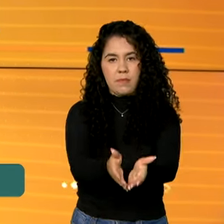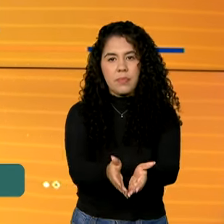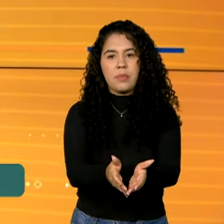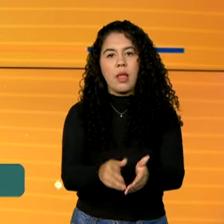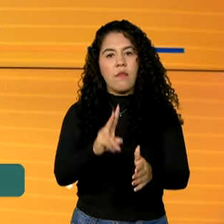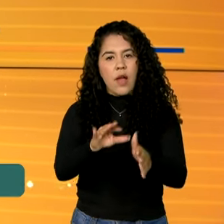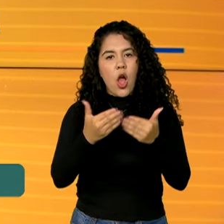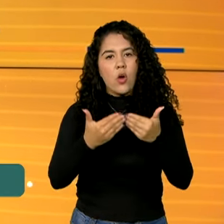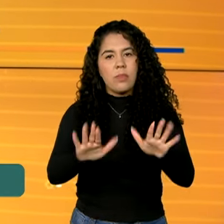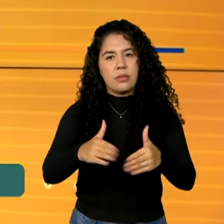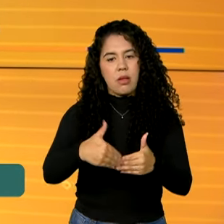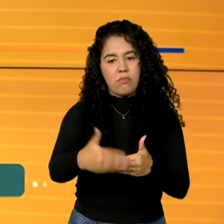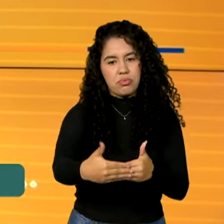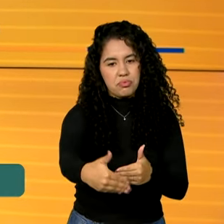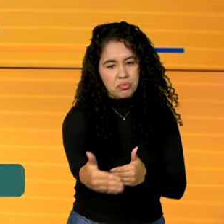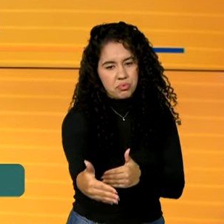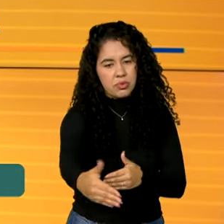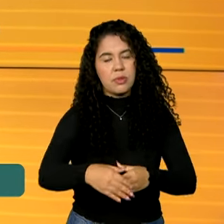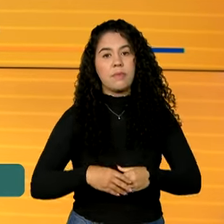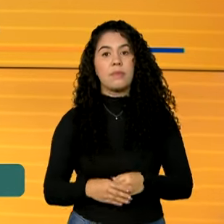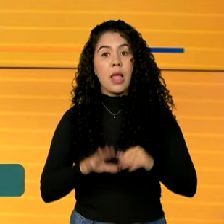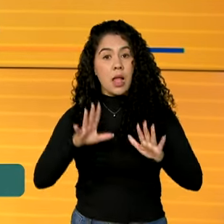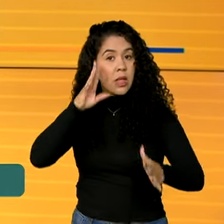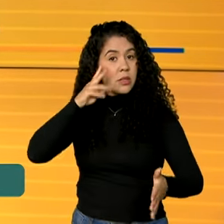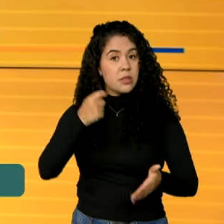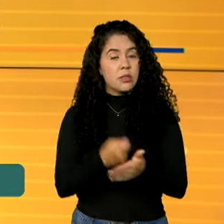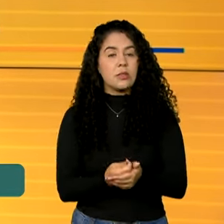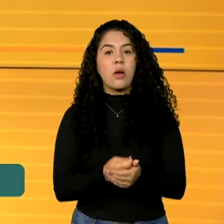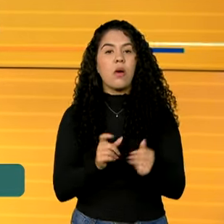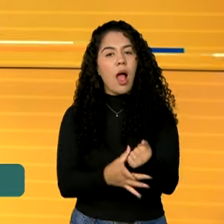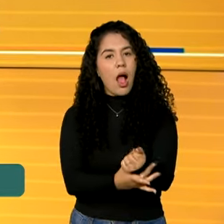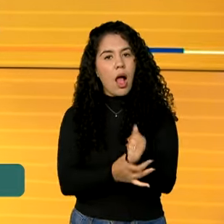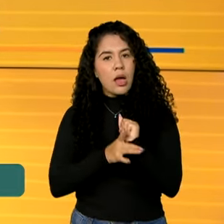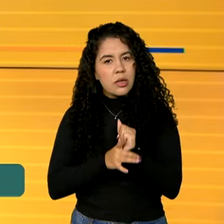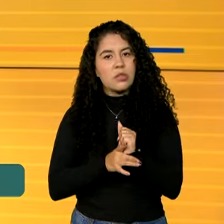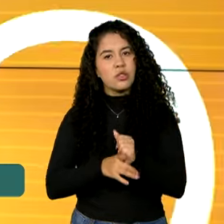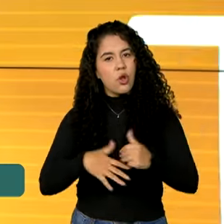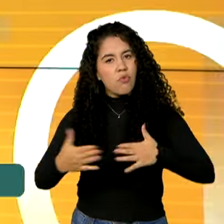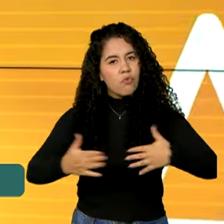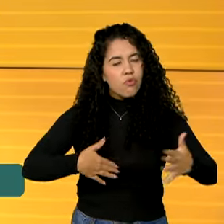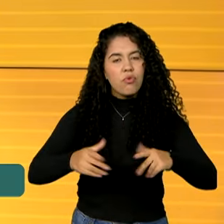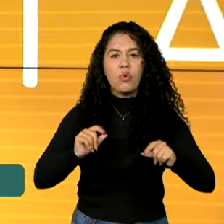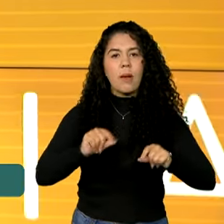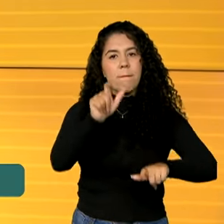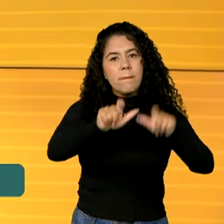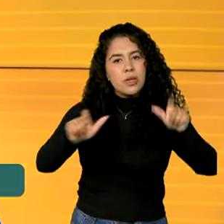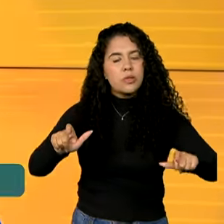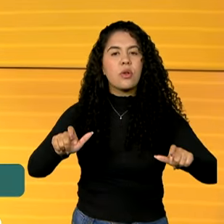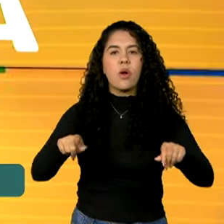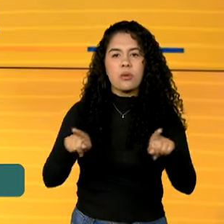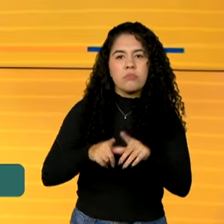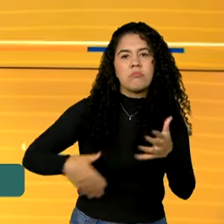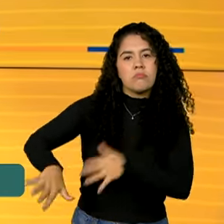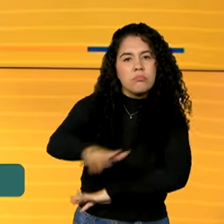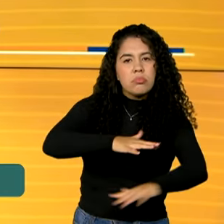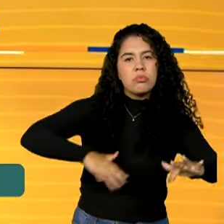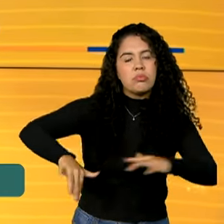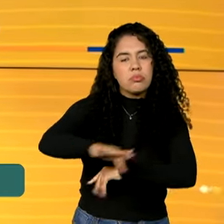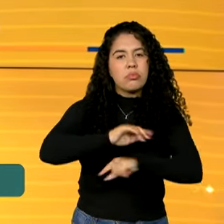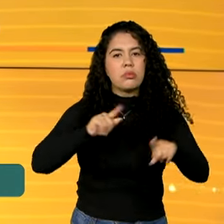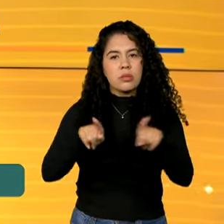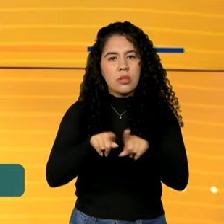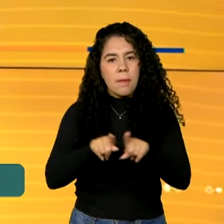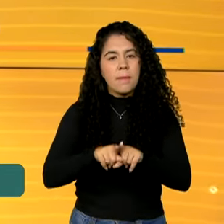serão iniciadas aí nos próximos dias. A medida vai garantir o fluxo de pessoas e produtos comerciais e impedir que